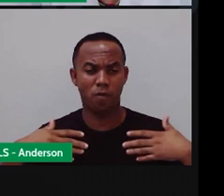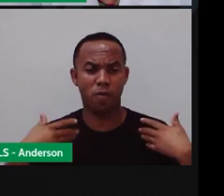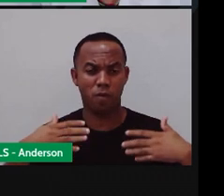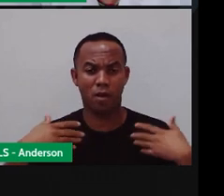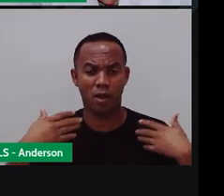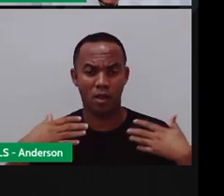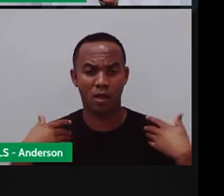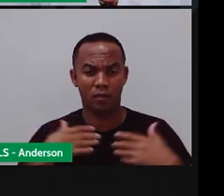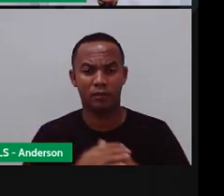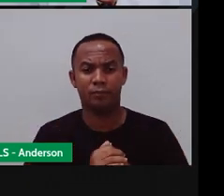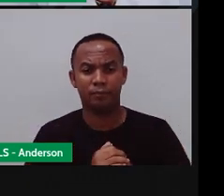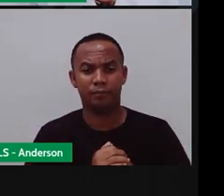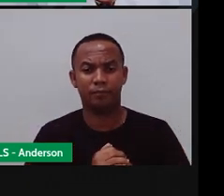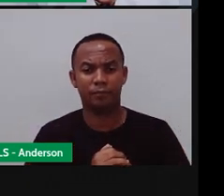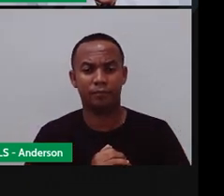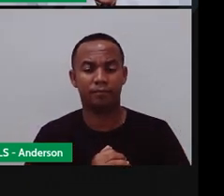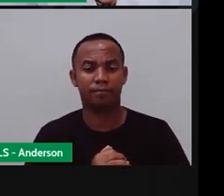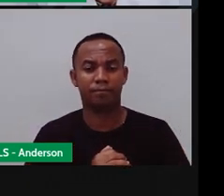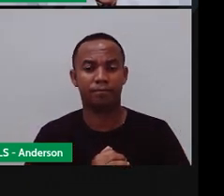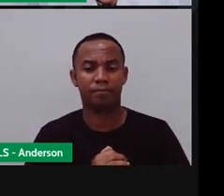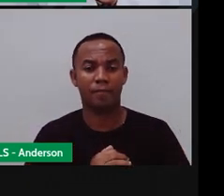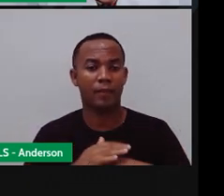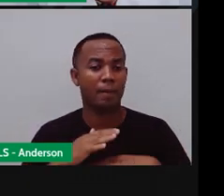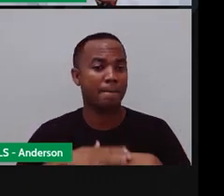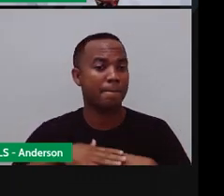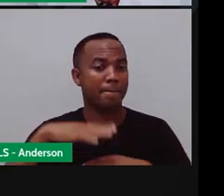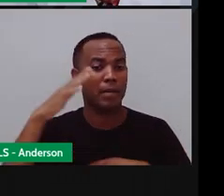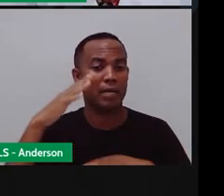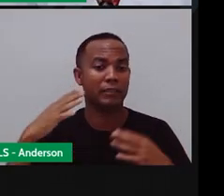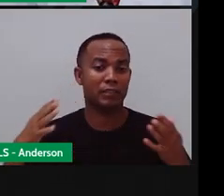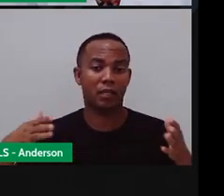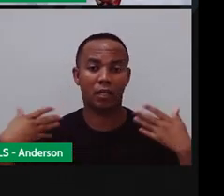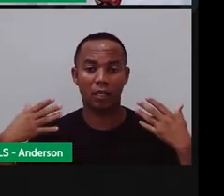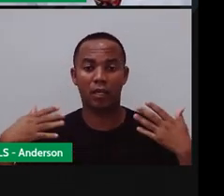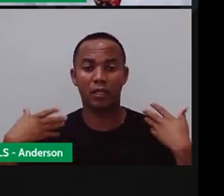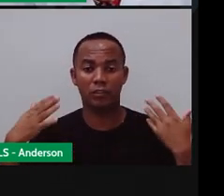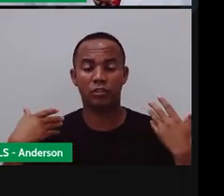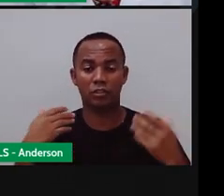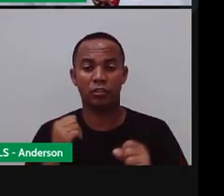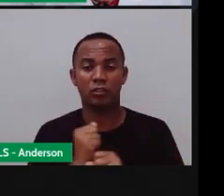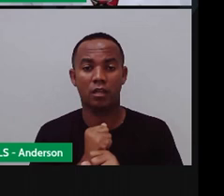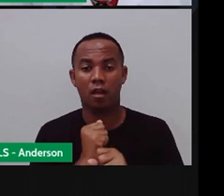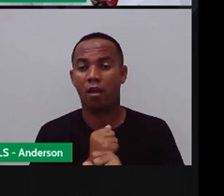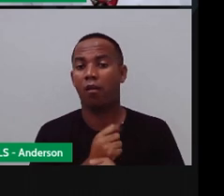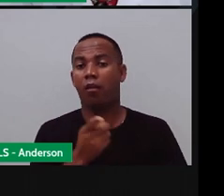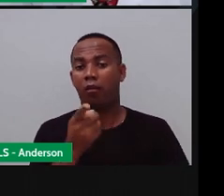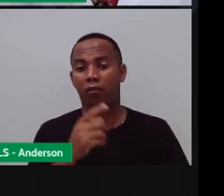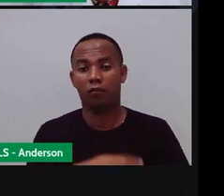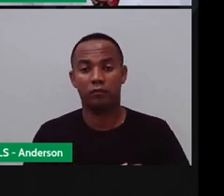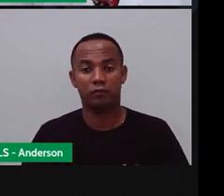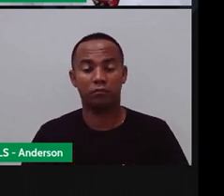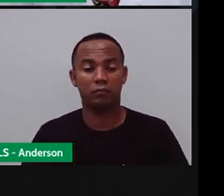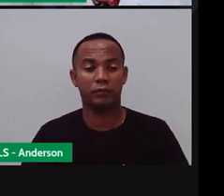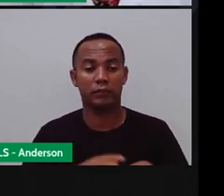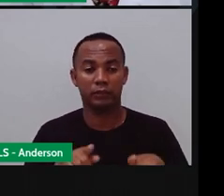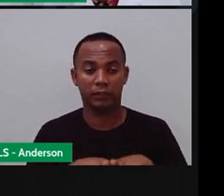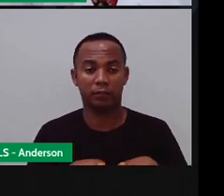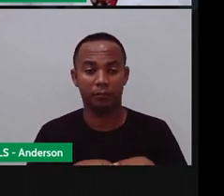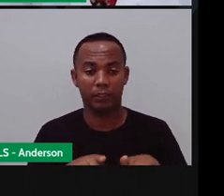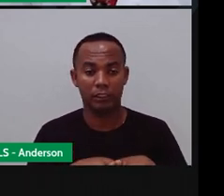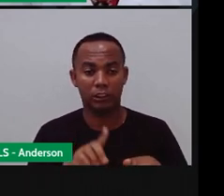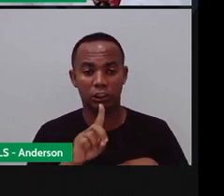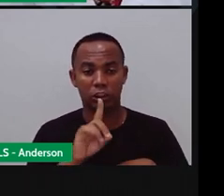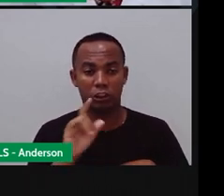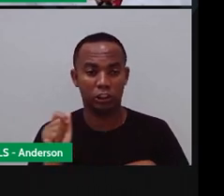caramba né é a estação mais quente do ano tendo os dias o que mais longos e as